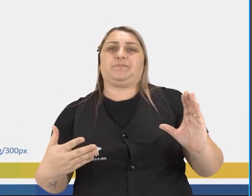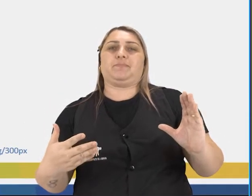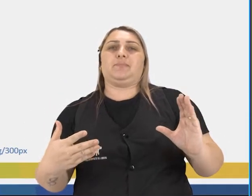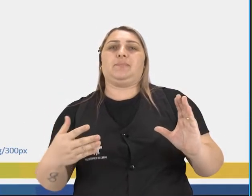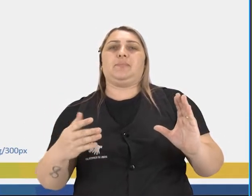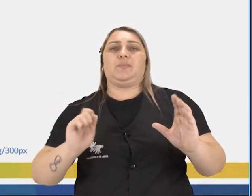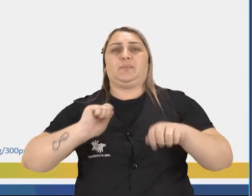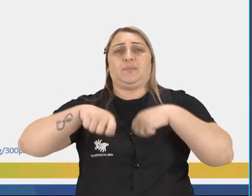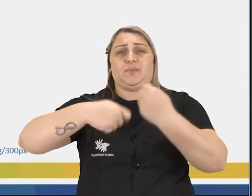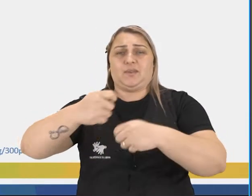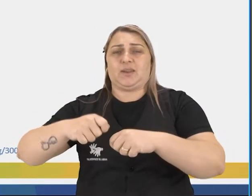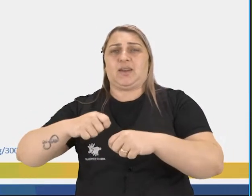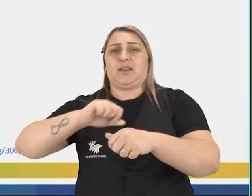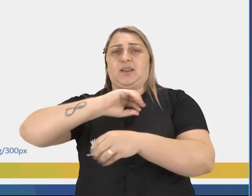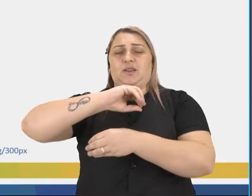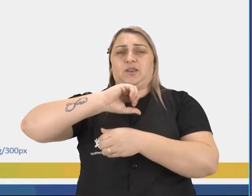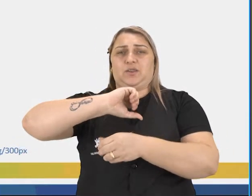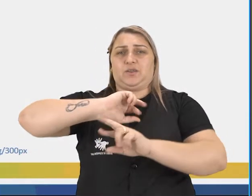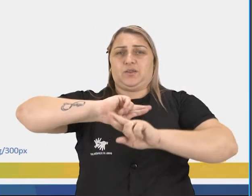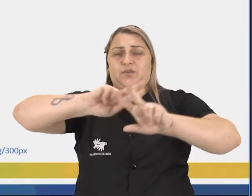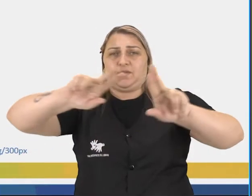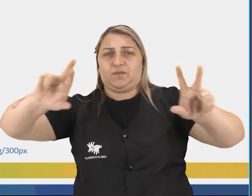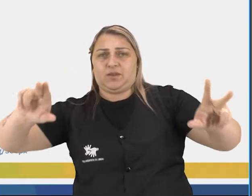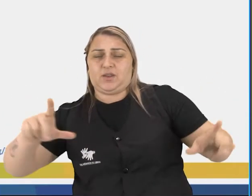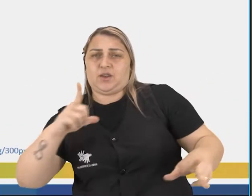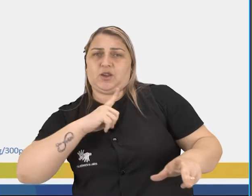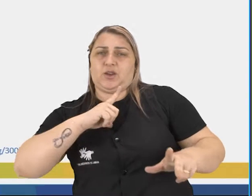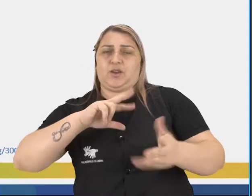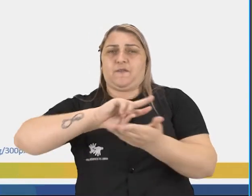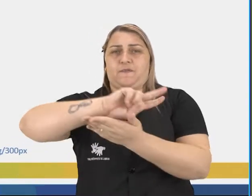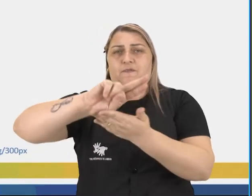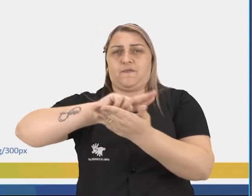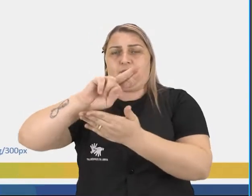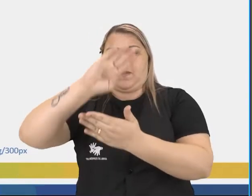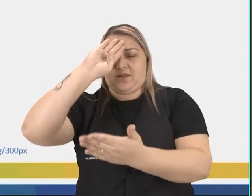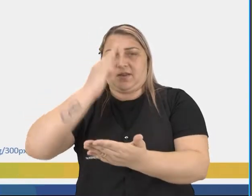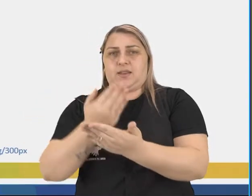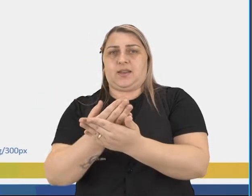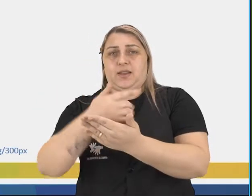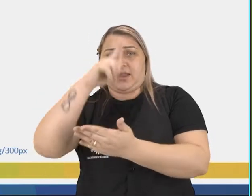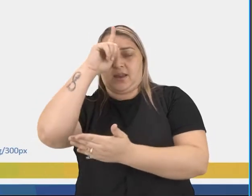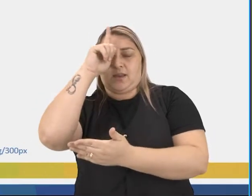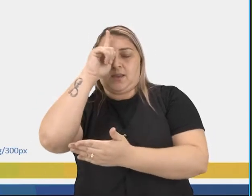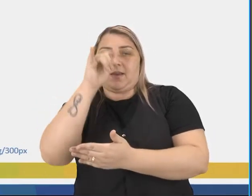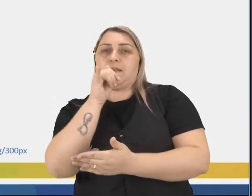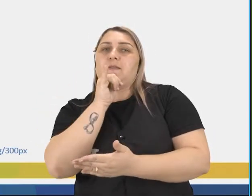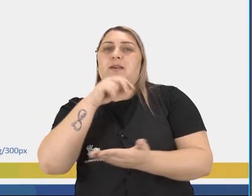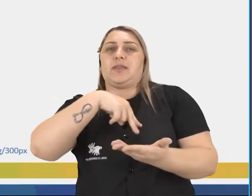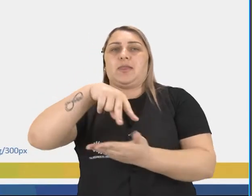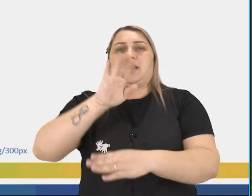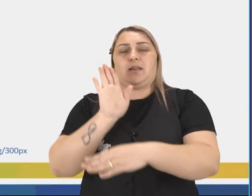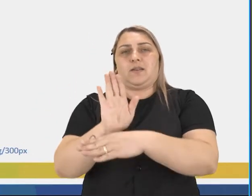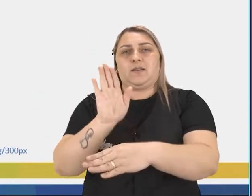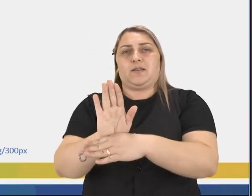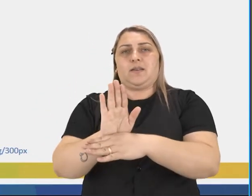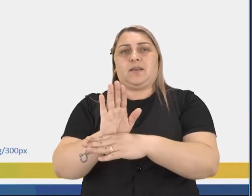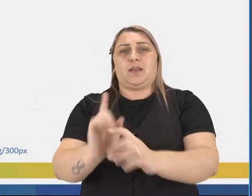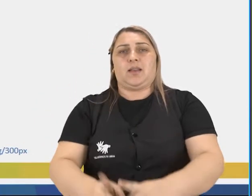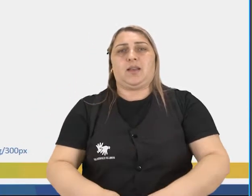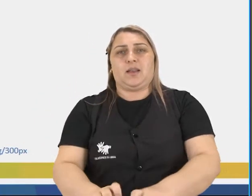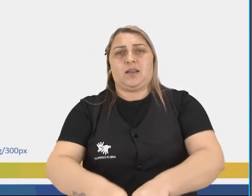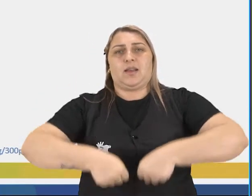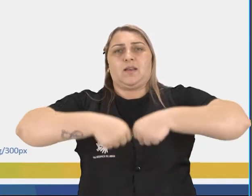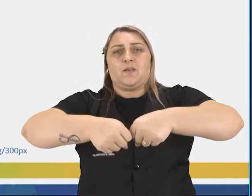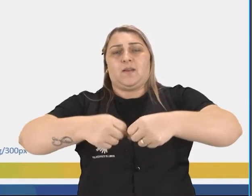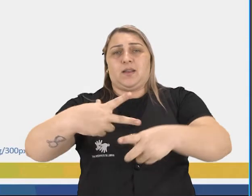gestos eram místicos e acompanhava vários rituais. Na Grécia, por exemplo, a dança ajudava nas lutas e